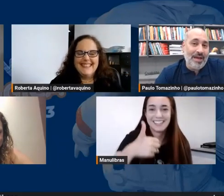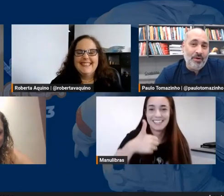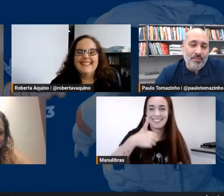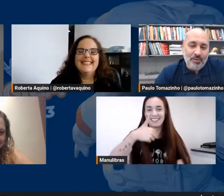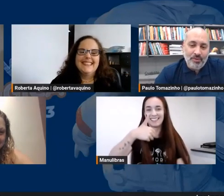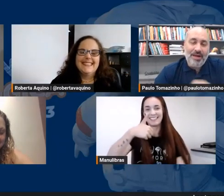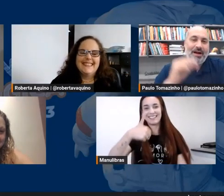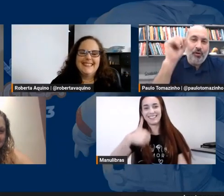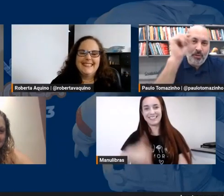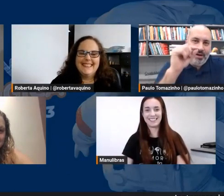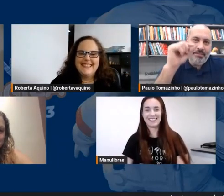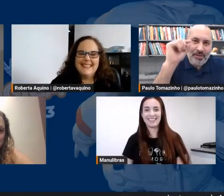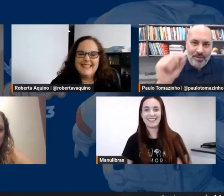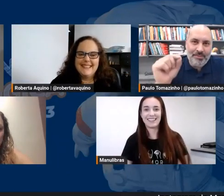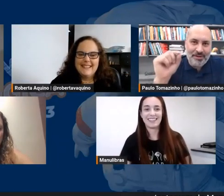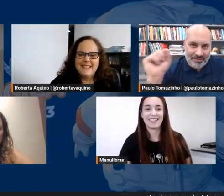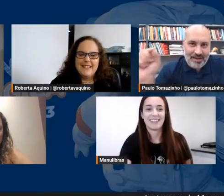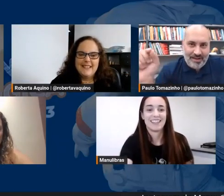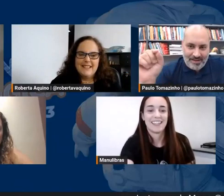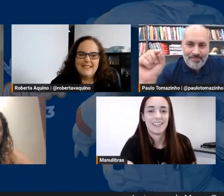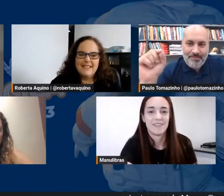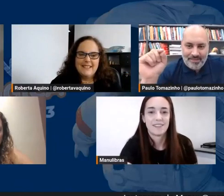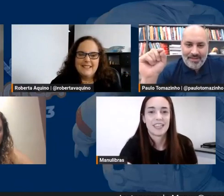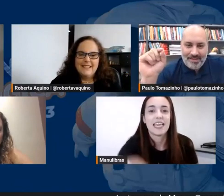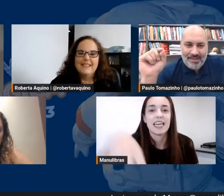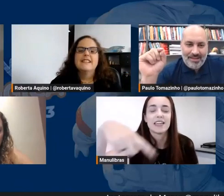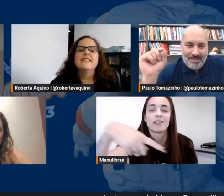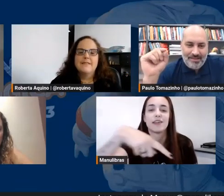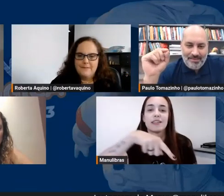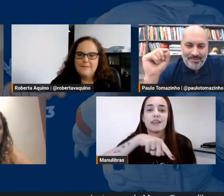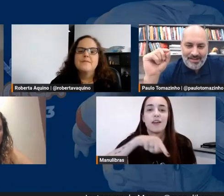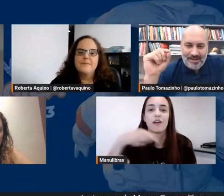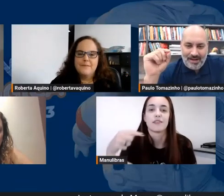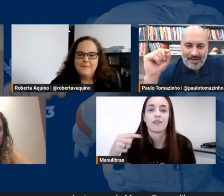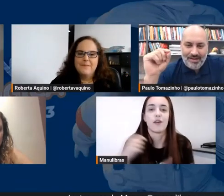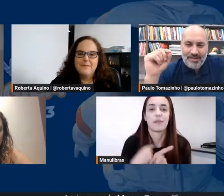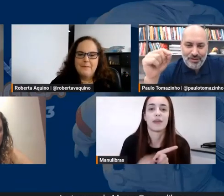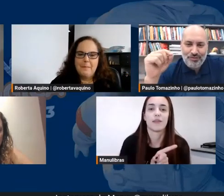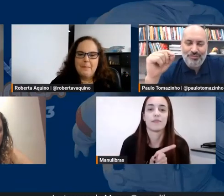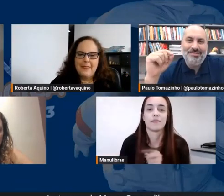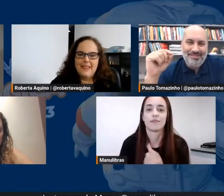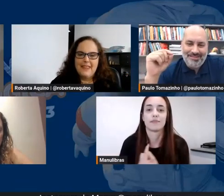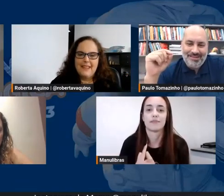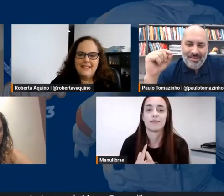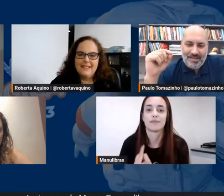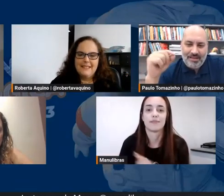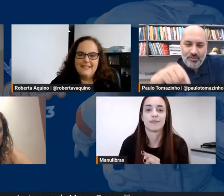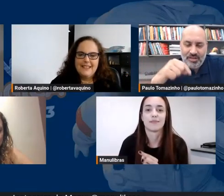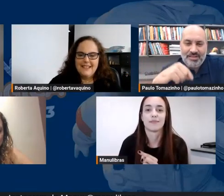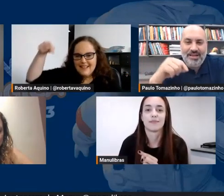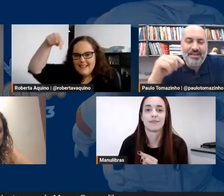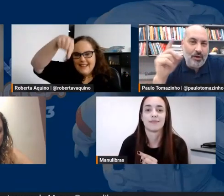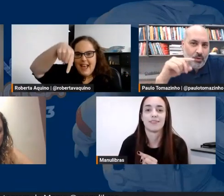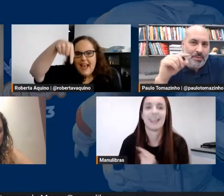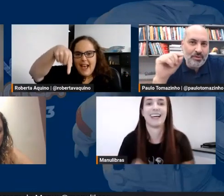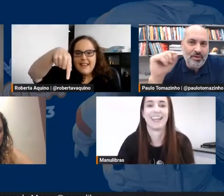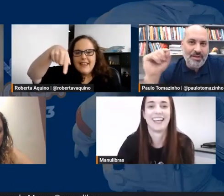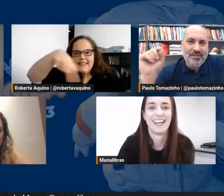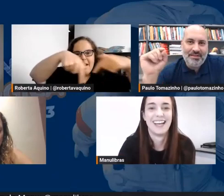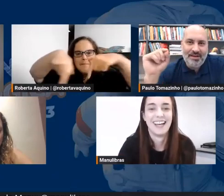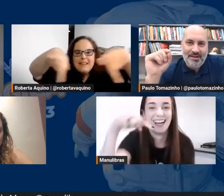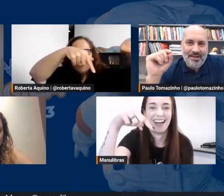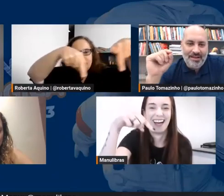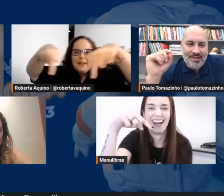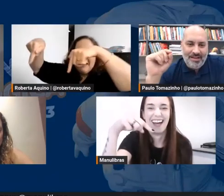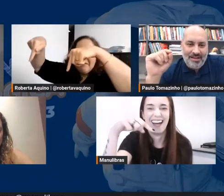Perfeito. Qual que é o arroba? É o arroba Manu Libras no Instagram, né? Isso, é esse aqui, ó, esse nome aqui. Do jeito que está aqui, o arroba Manu